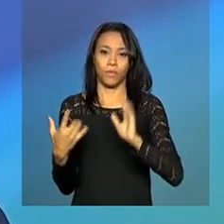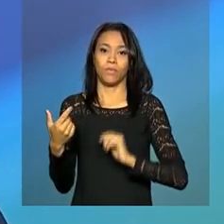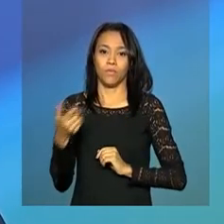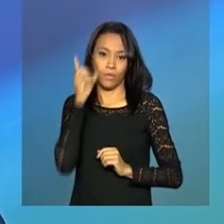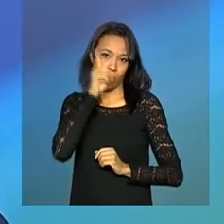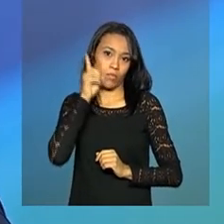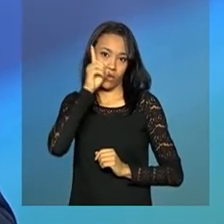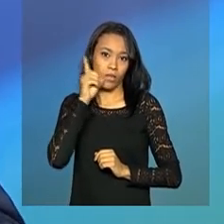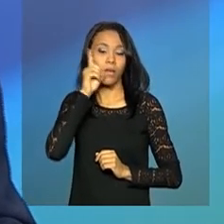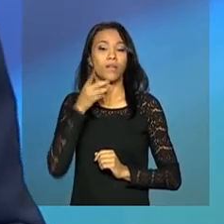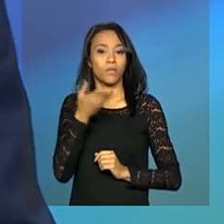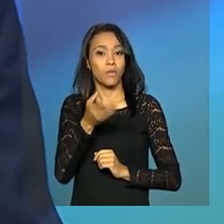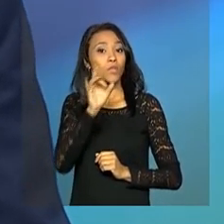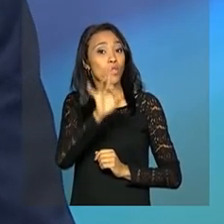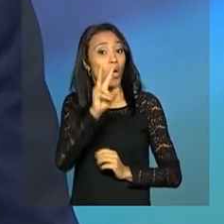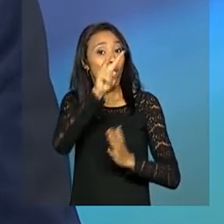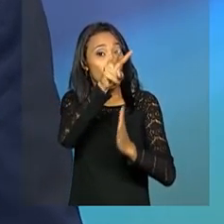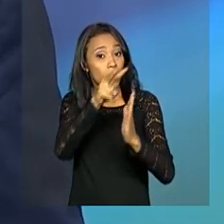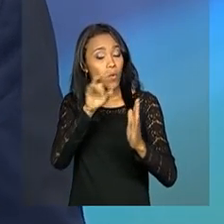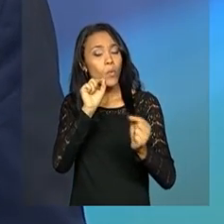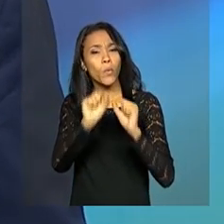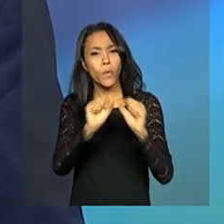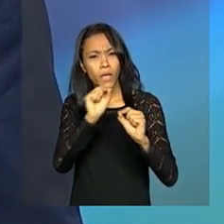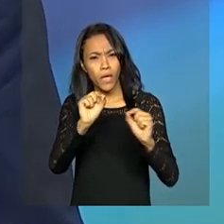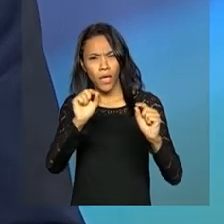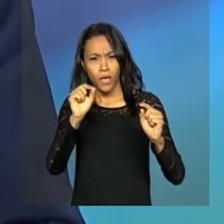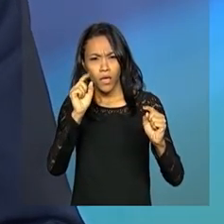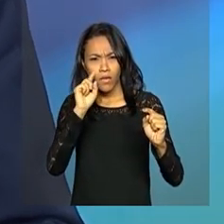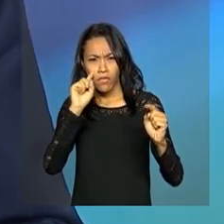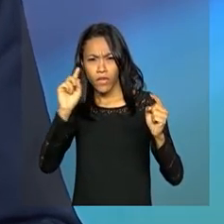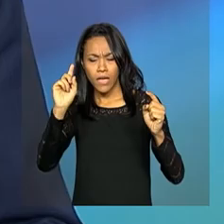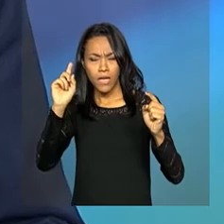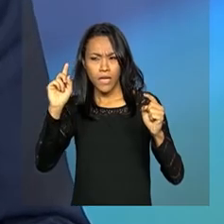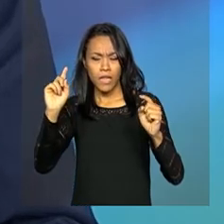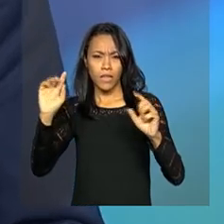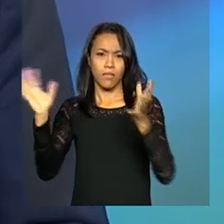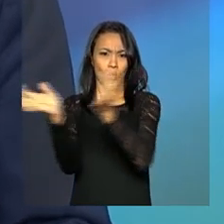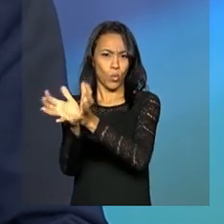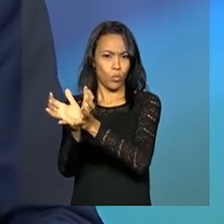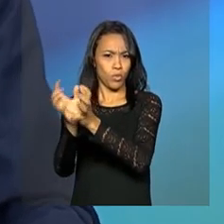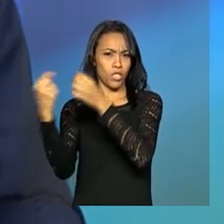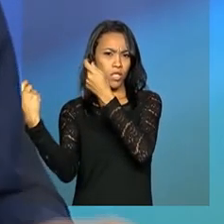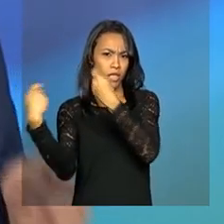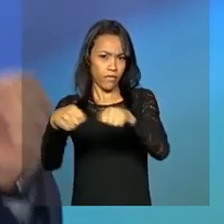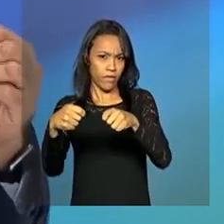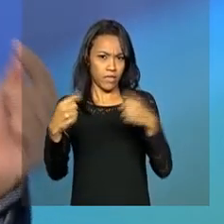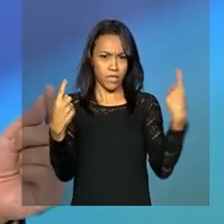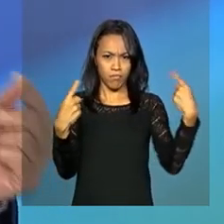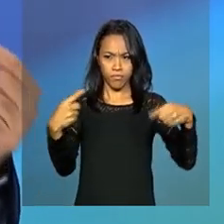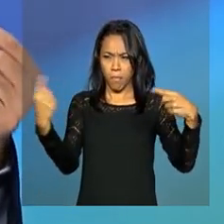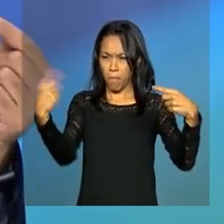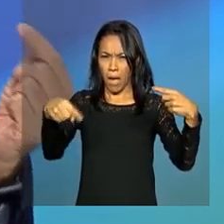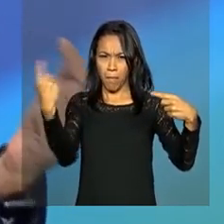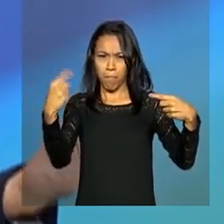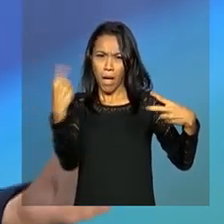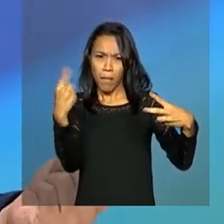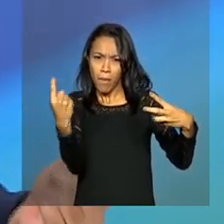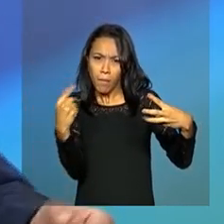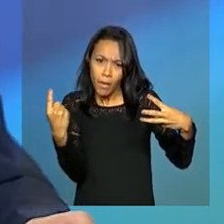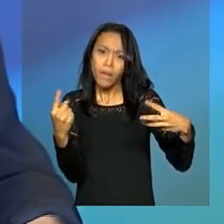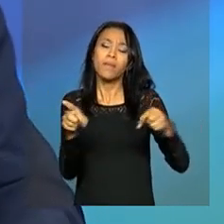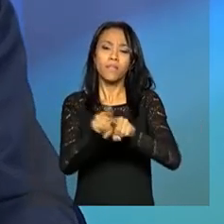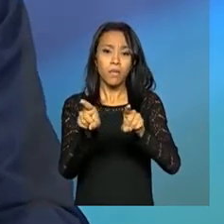Arantes. Basta confrontar com as nossas razões de defesa. E basta ter acompanhado todas as